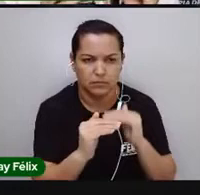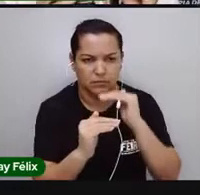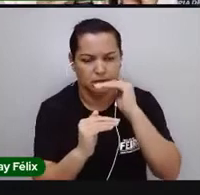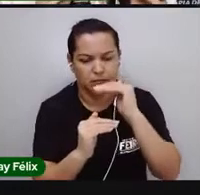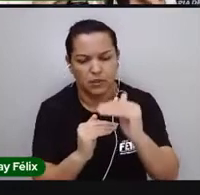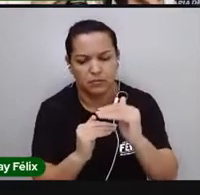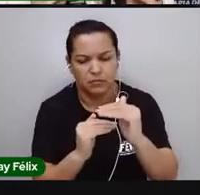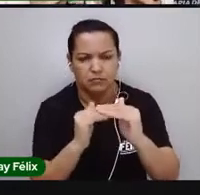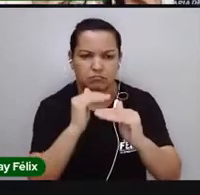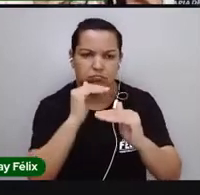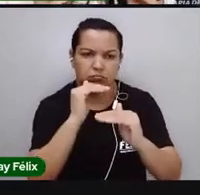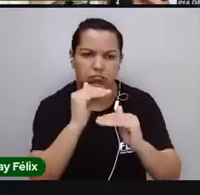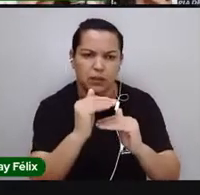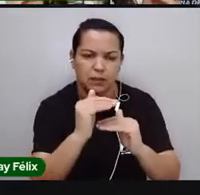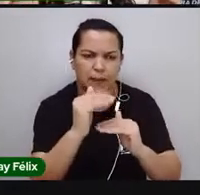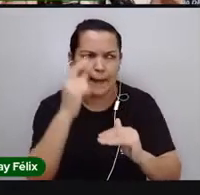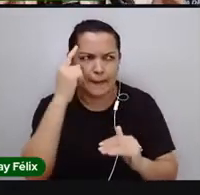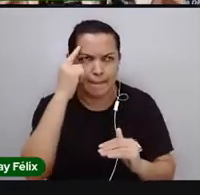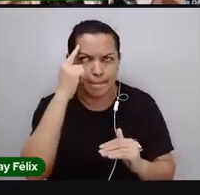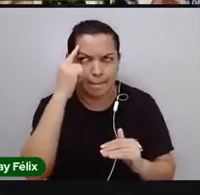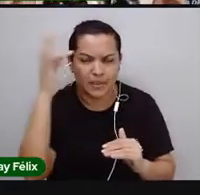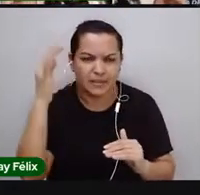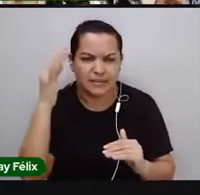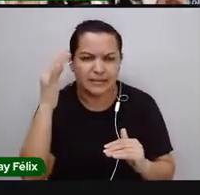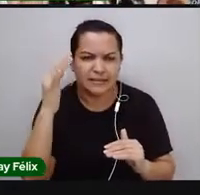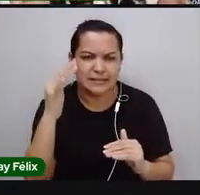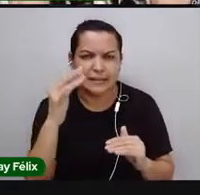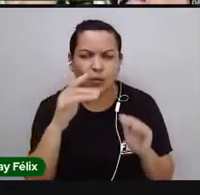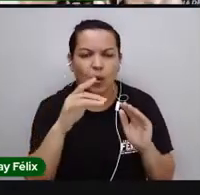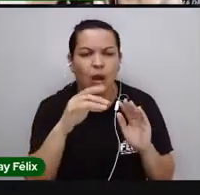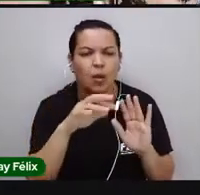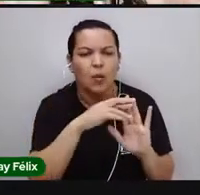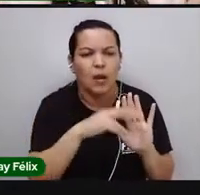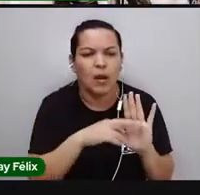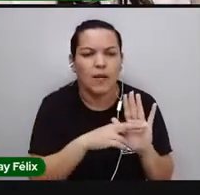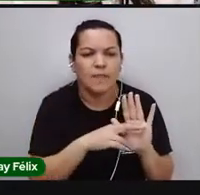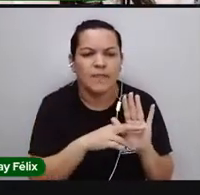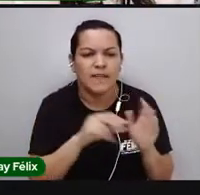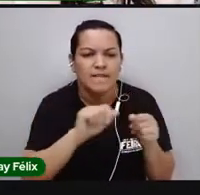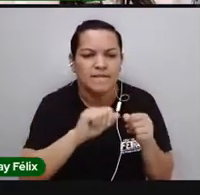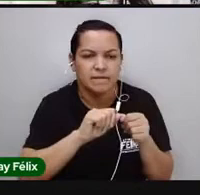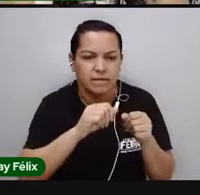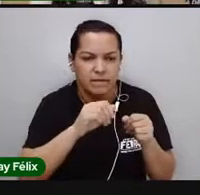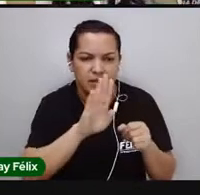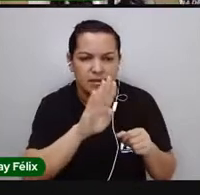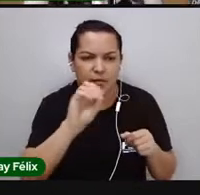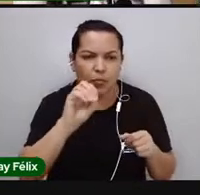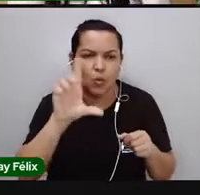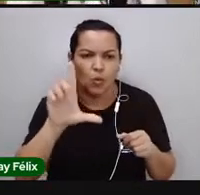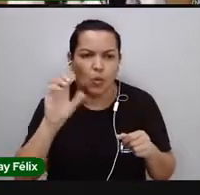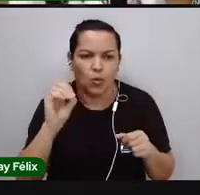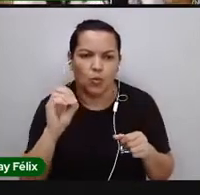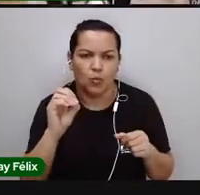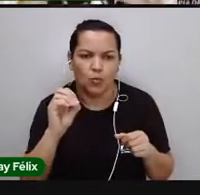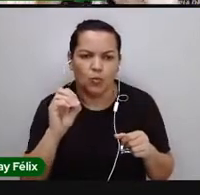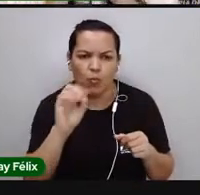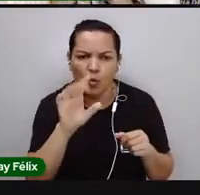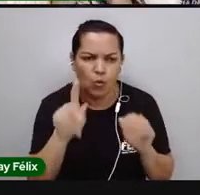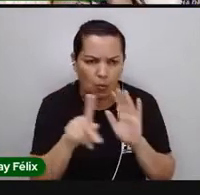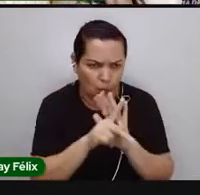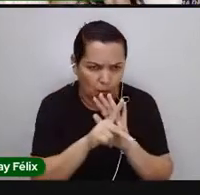metodologia como uma receita de bolo. Eu posso fazer um bolo de feijão. Só existe um tipo de bolo...